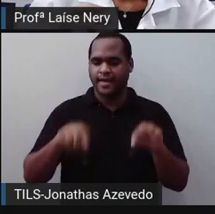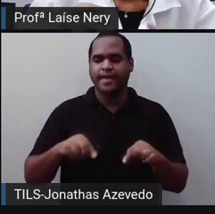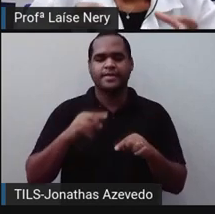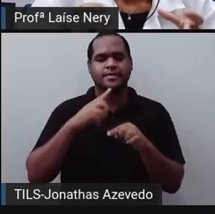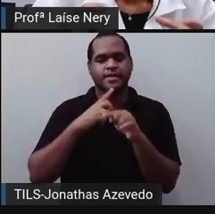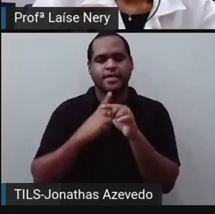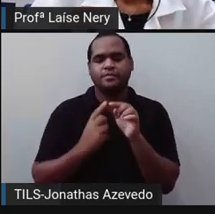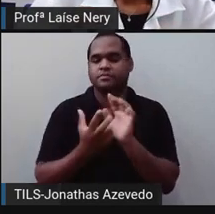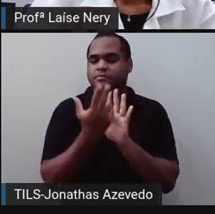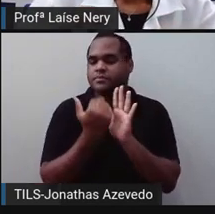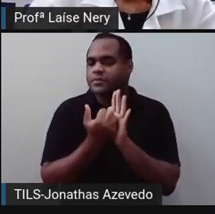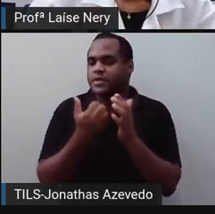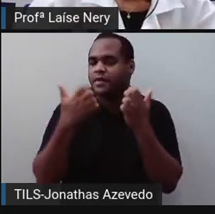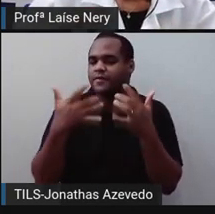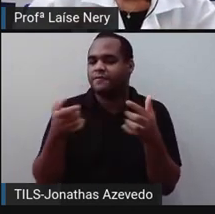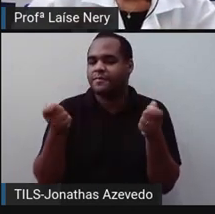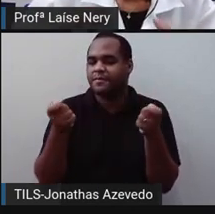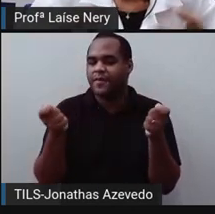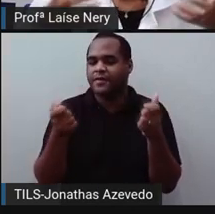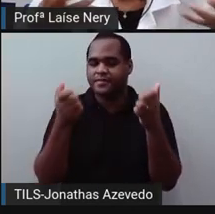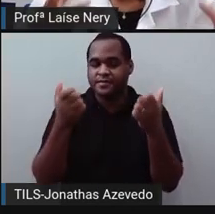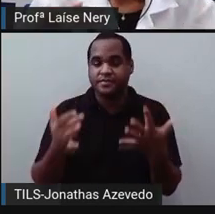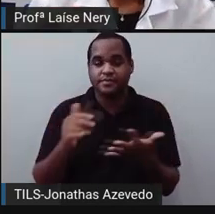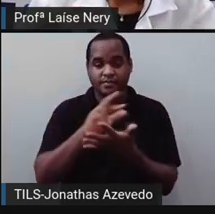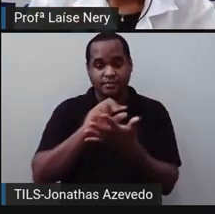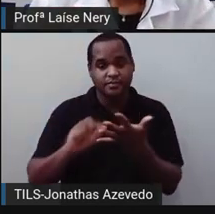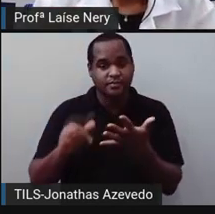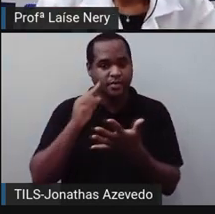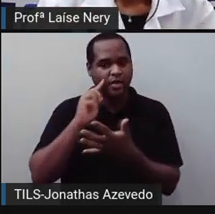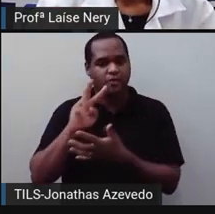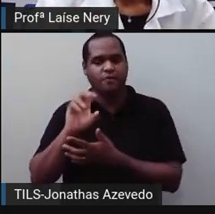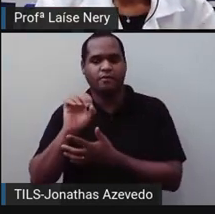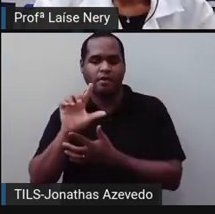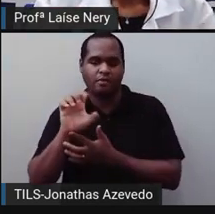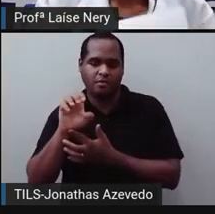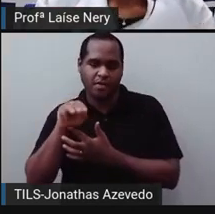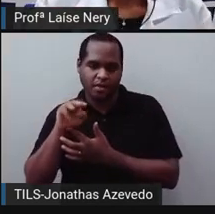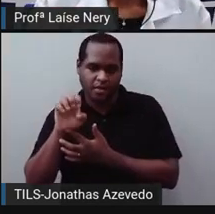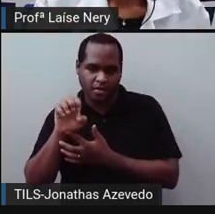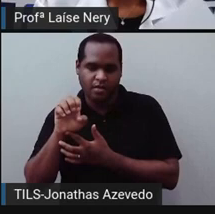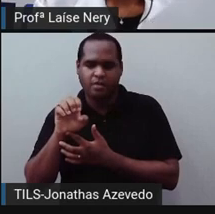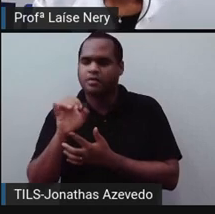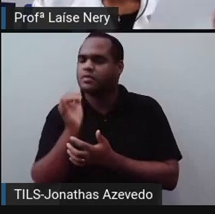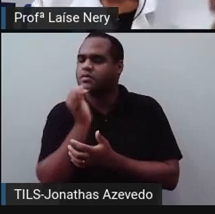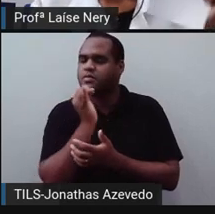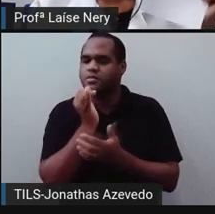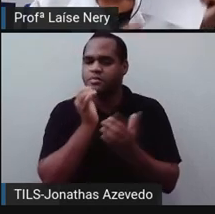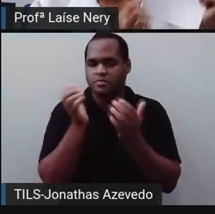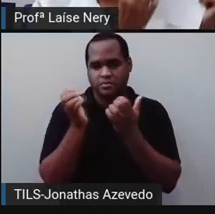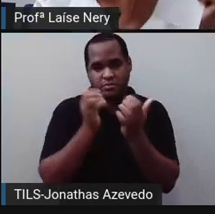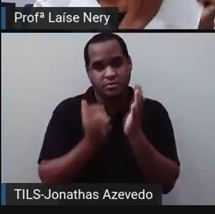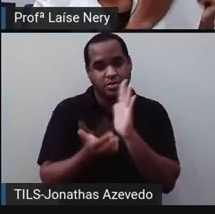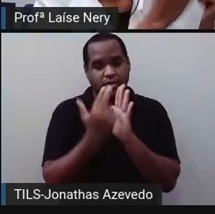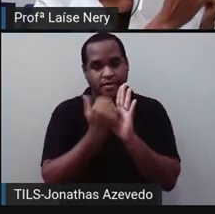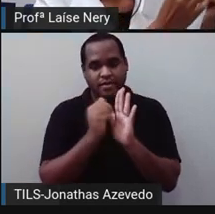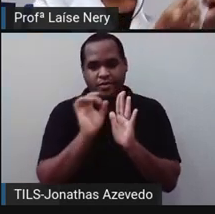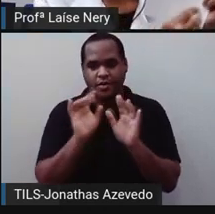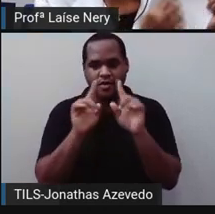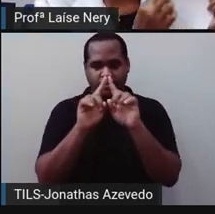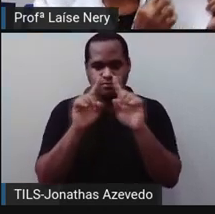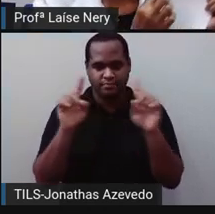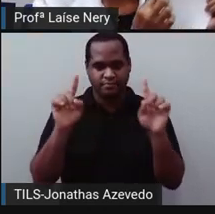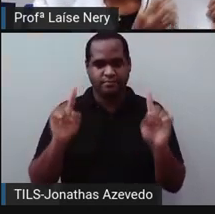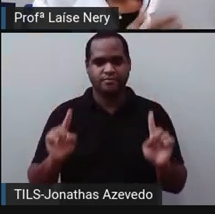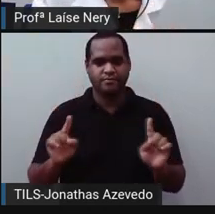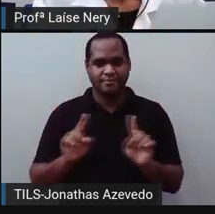que possuem um volume. Não é como, por exemplo, se eu desenhasse apenas um quadrado aqui